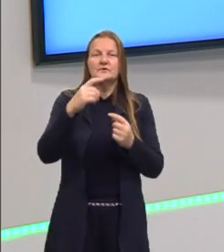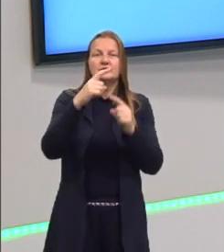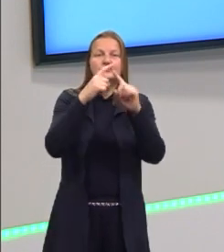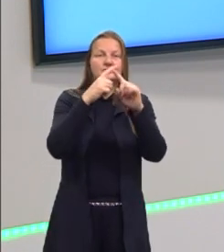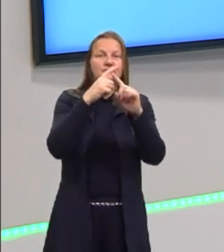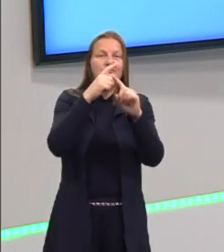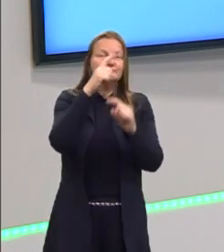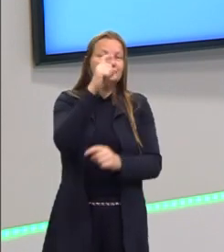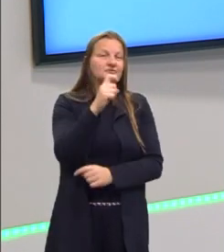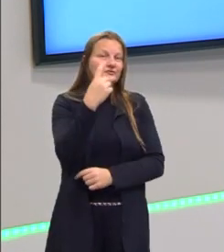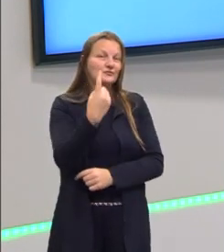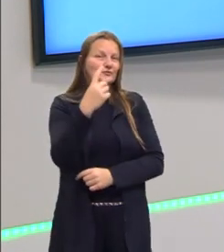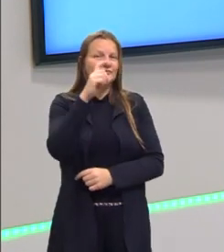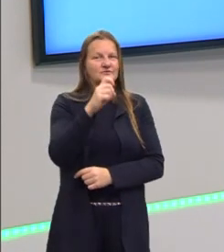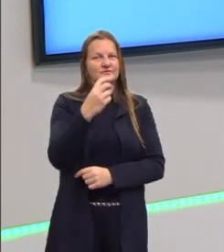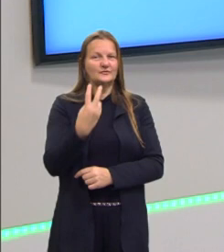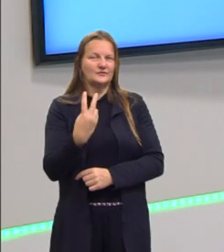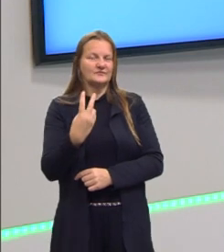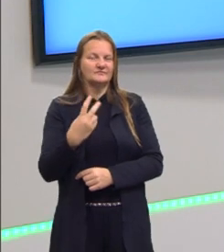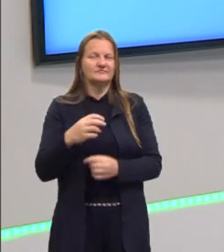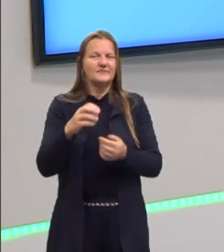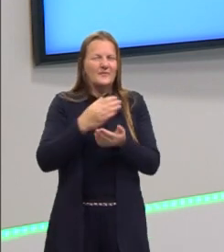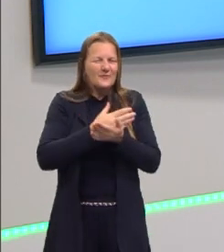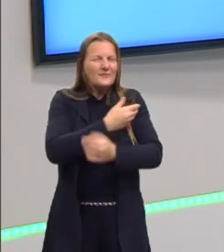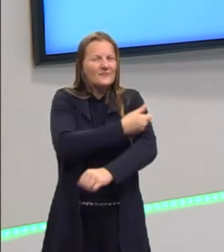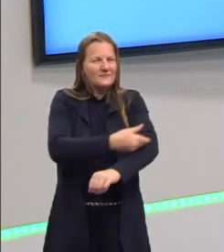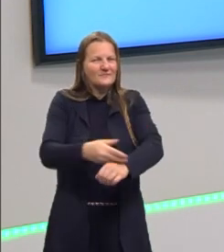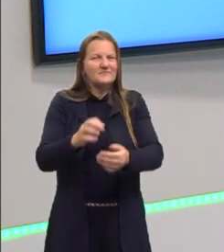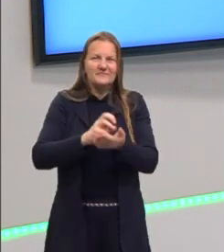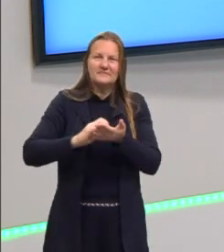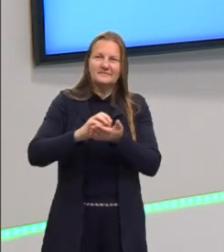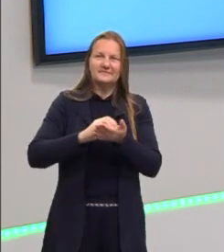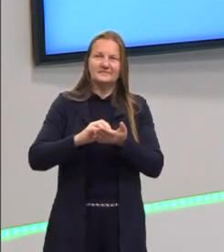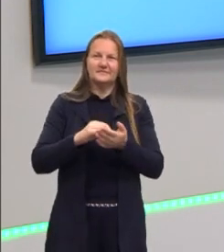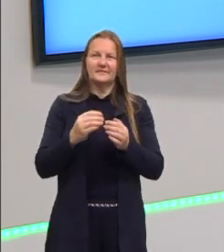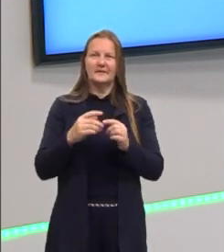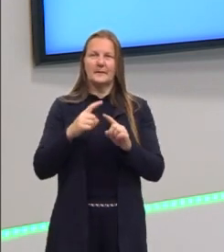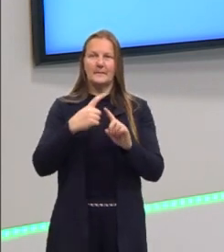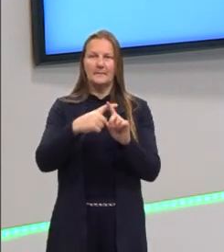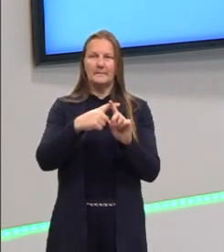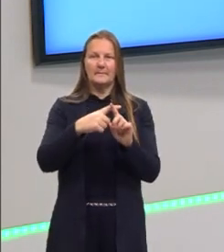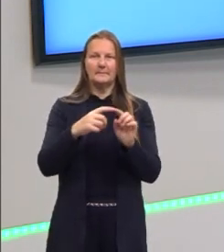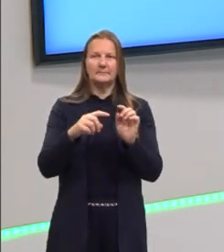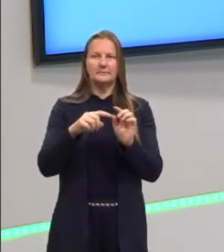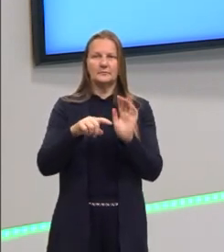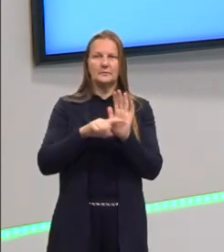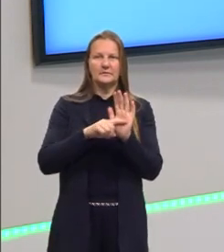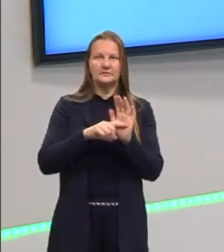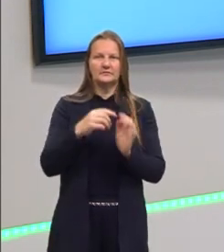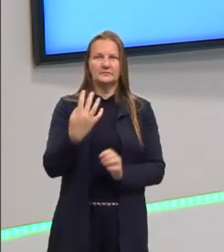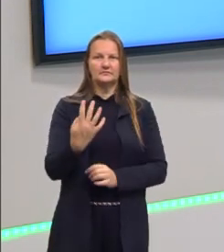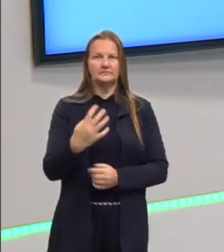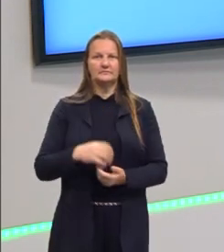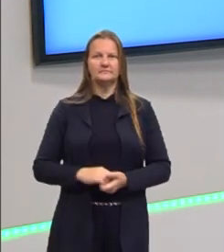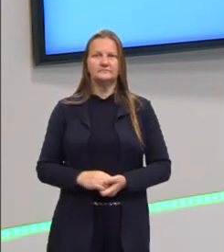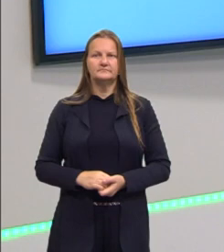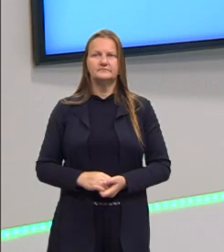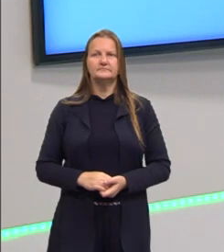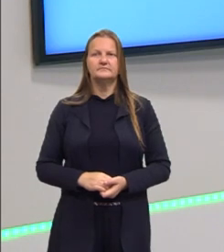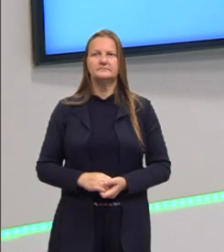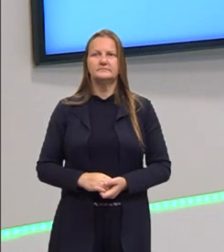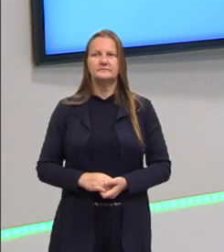x2, que nós costumamos calcular, né? Para isso, como nós temos o mais ou menos 4 ali na nossa equação,